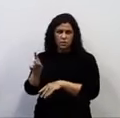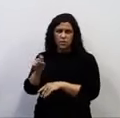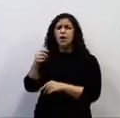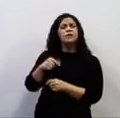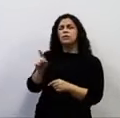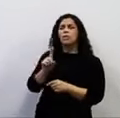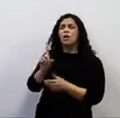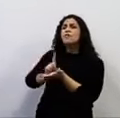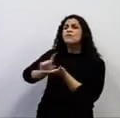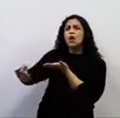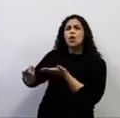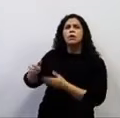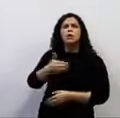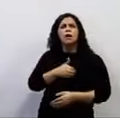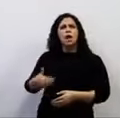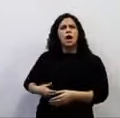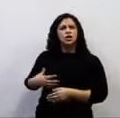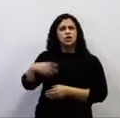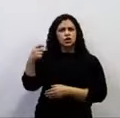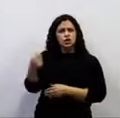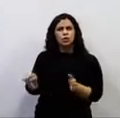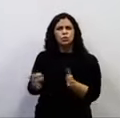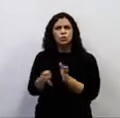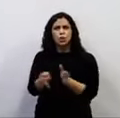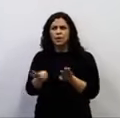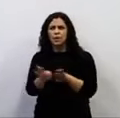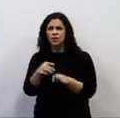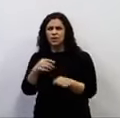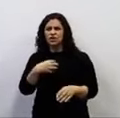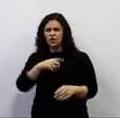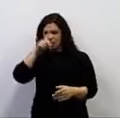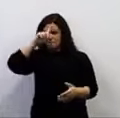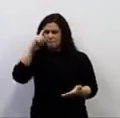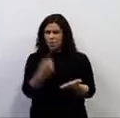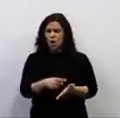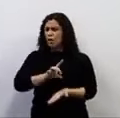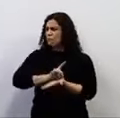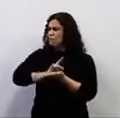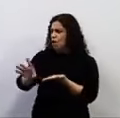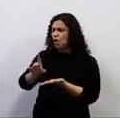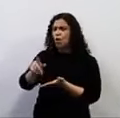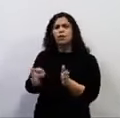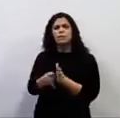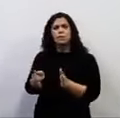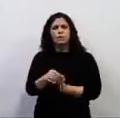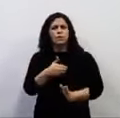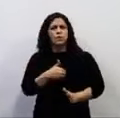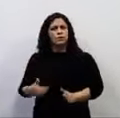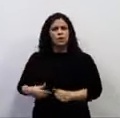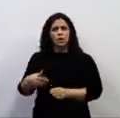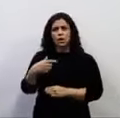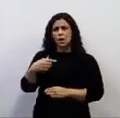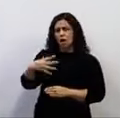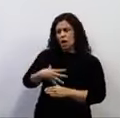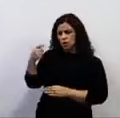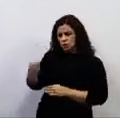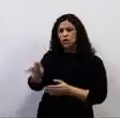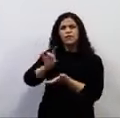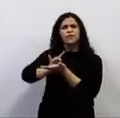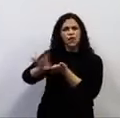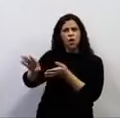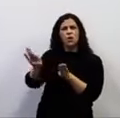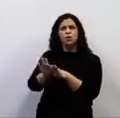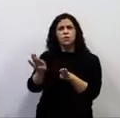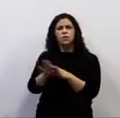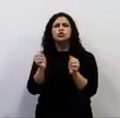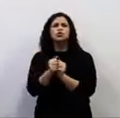Fora a Ratinho e a sua intransigência. Fora a Ratinho e sua falta de preocupação com a vida das pessoas. Fora a Ratinho e o seu discurso e